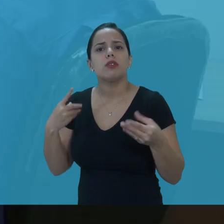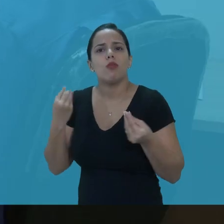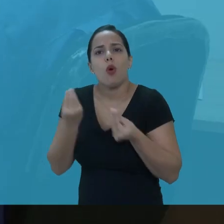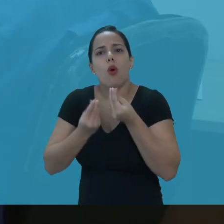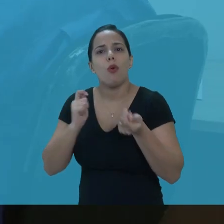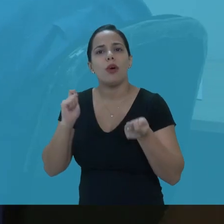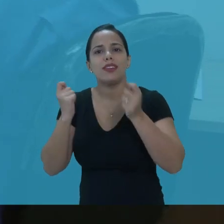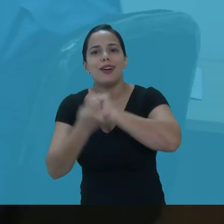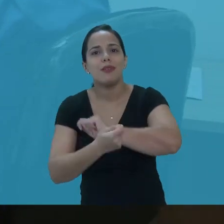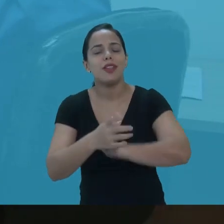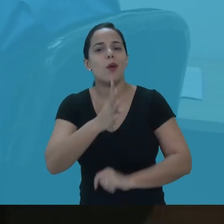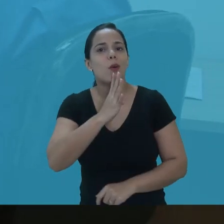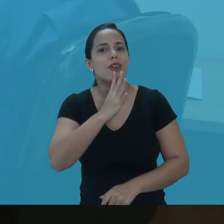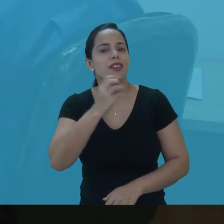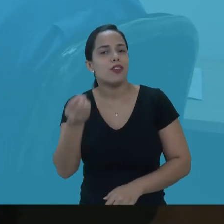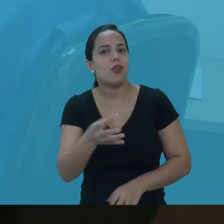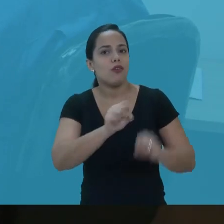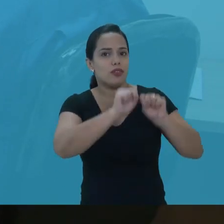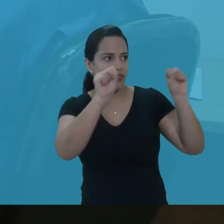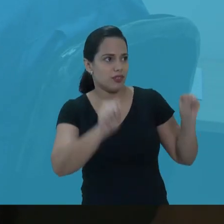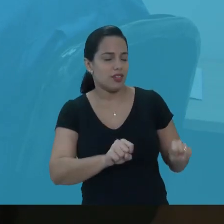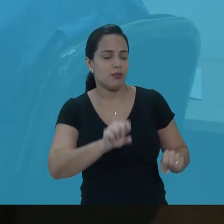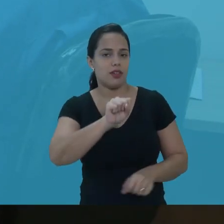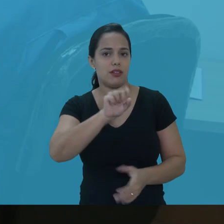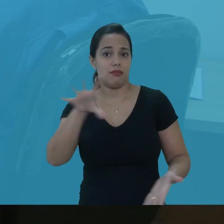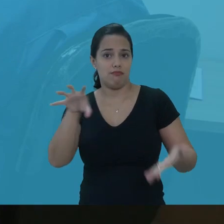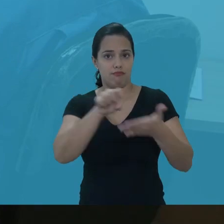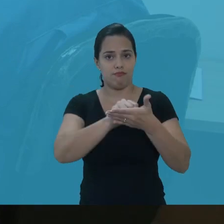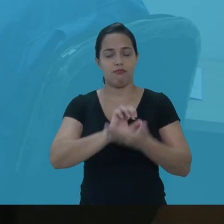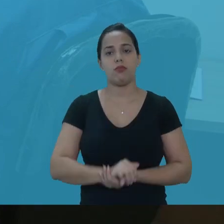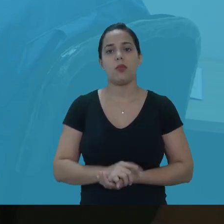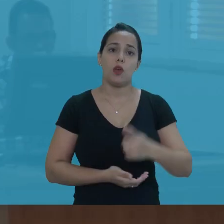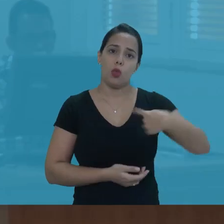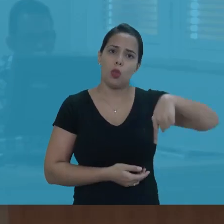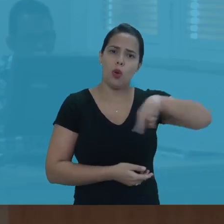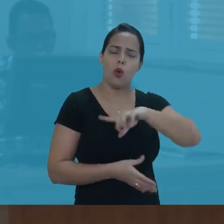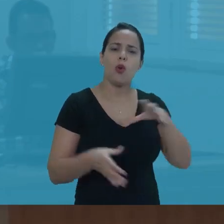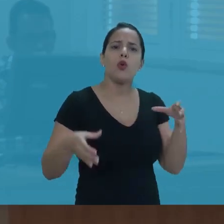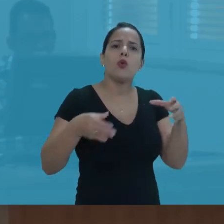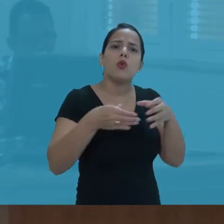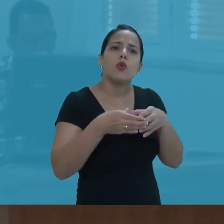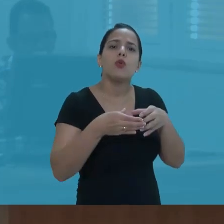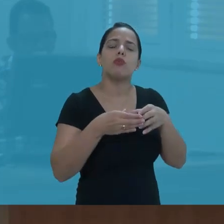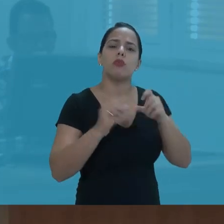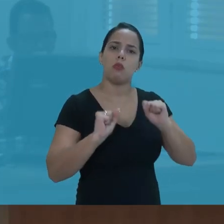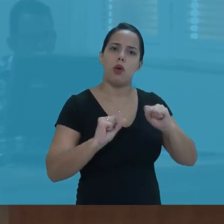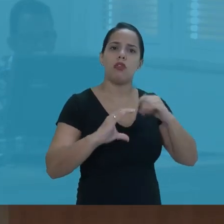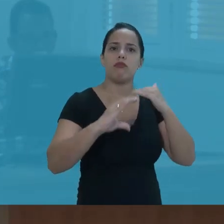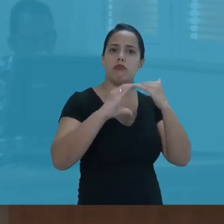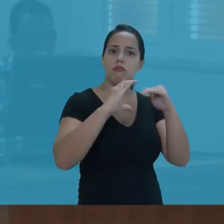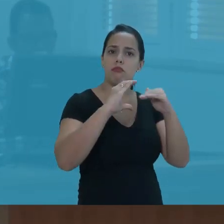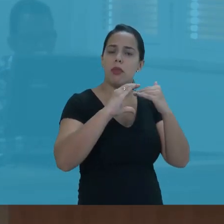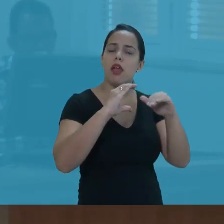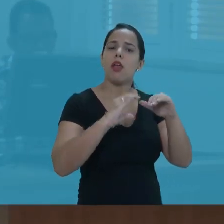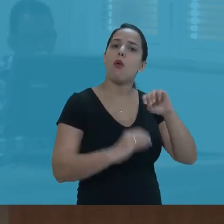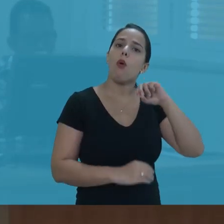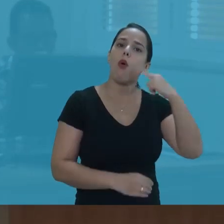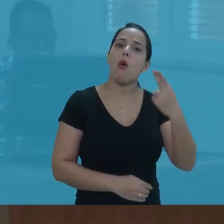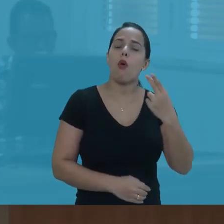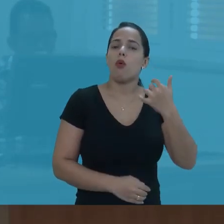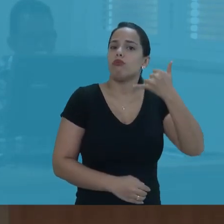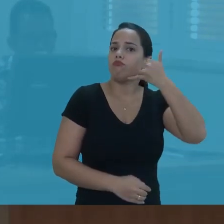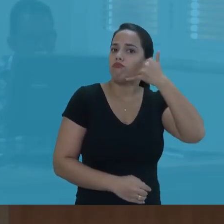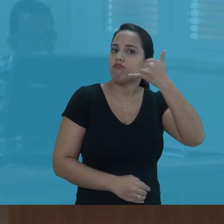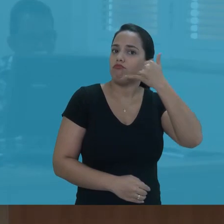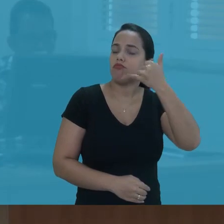equipe capacitada para auxiliar, nesse momento, de adaptação ao SEI. Nós da equipe do SEI tiramos as dúvidas através